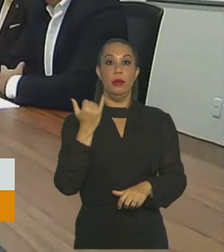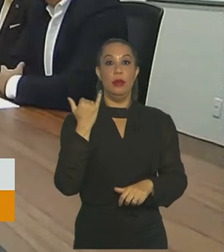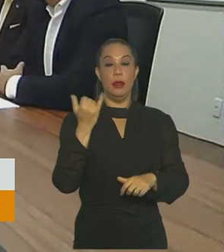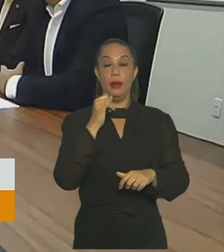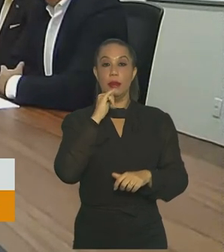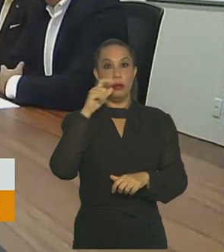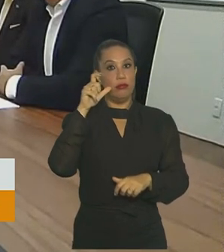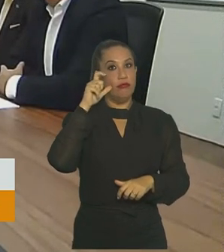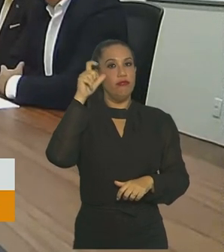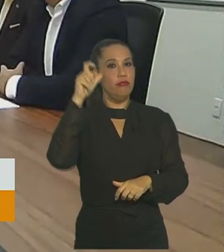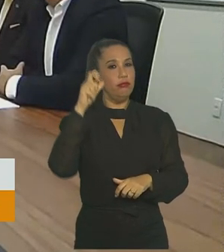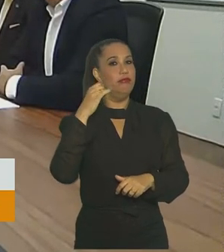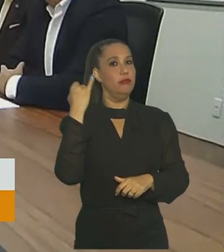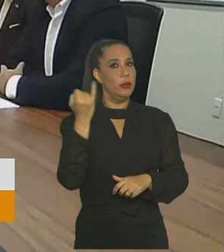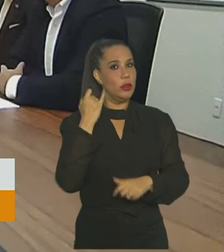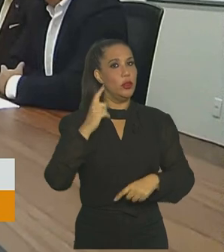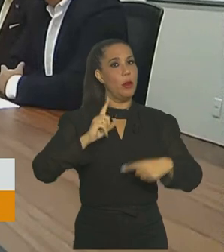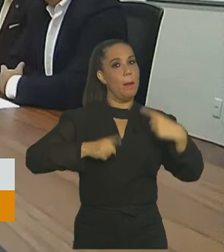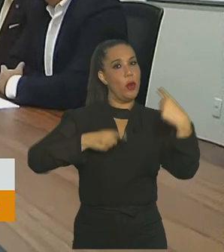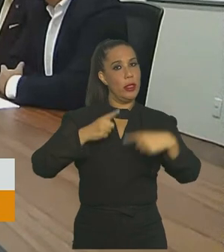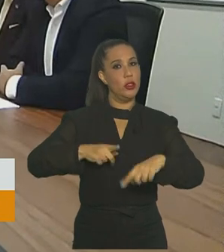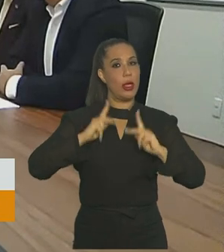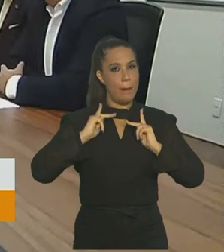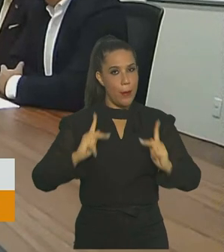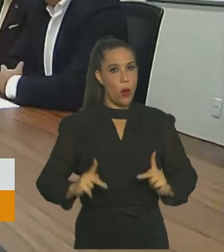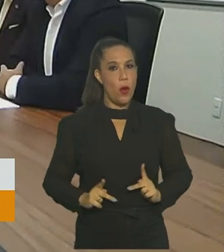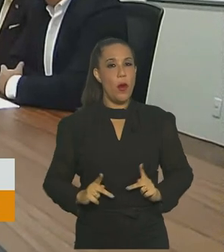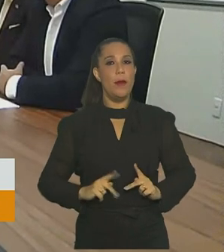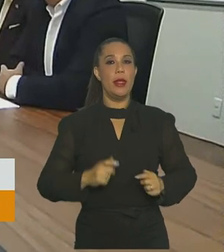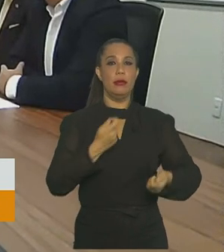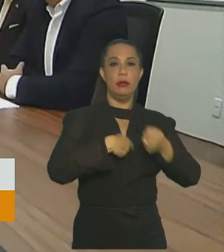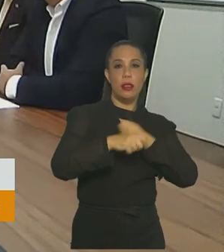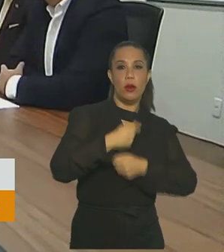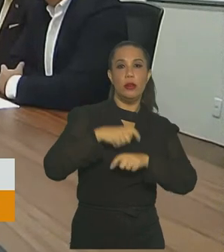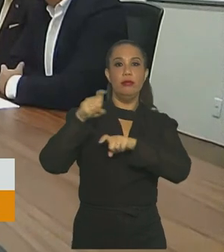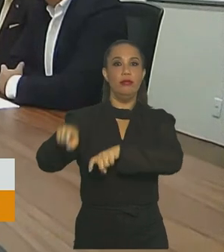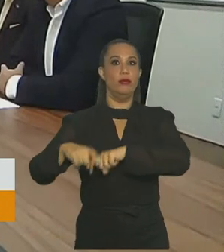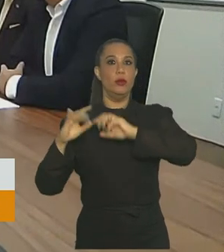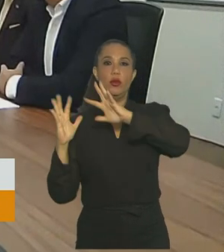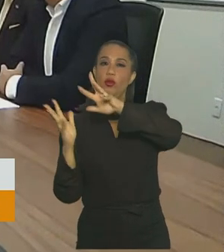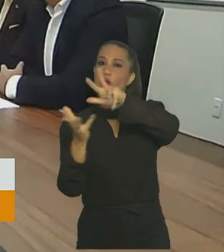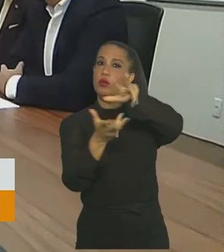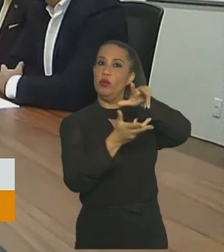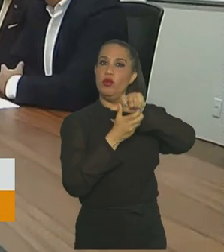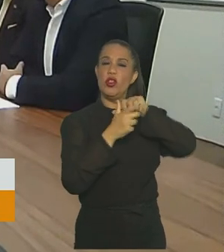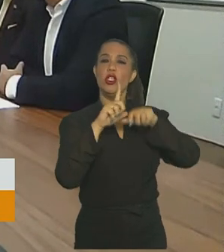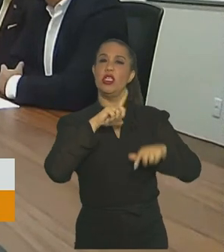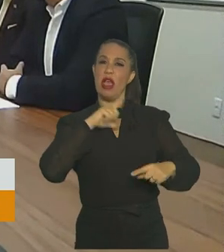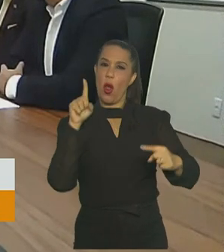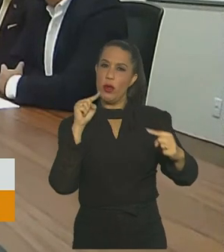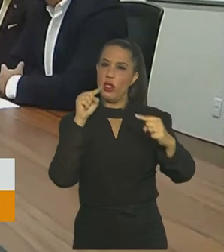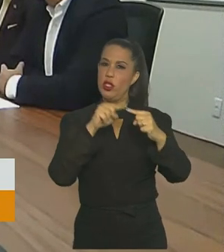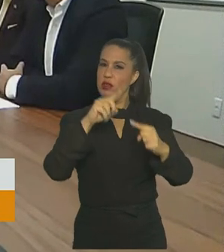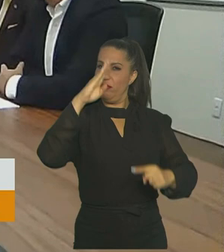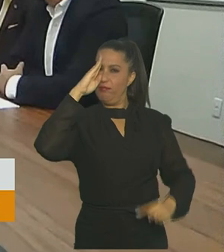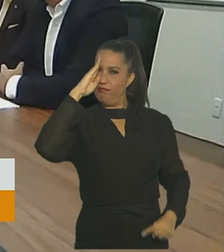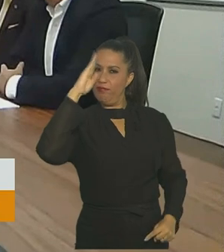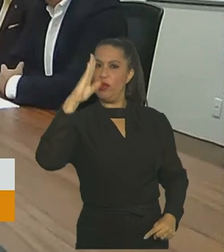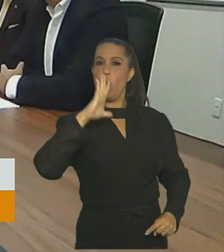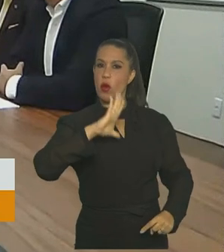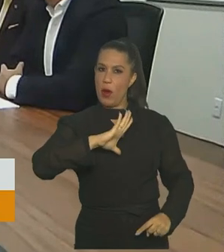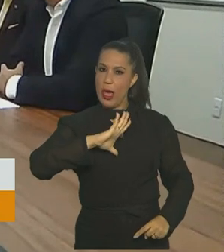mais ambiciosas políticas públicas da agropecuária do mundo, que traça metas ousadas para